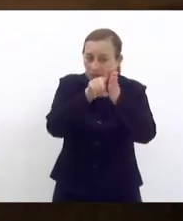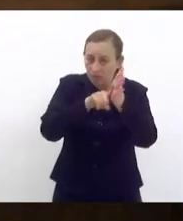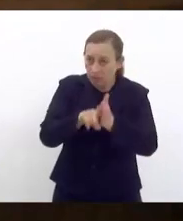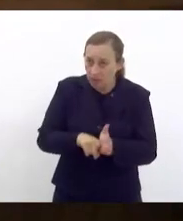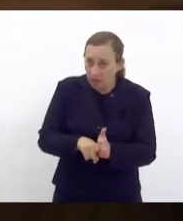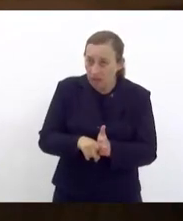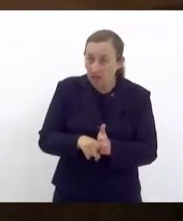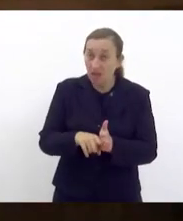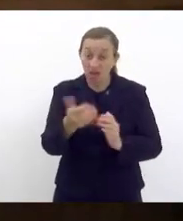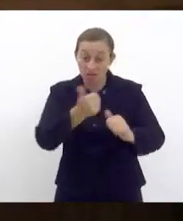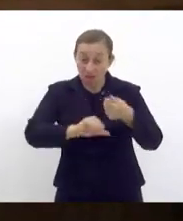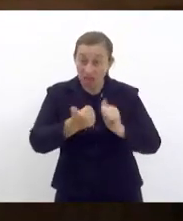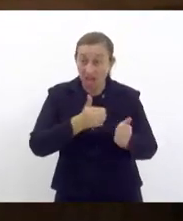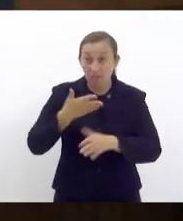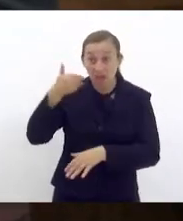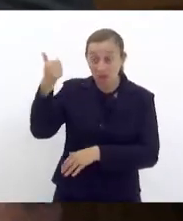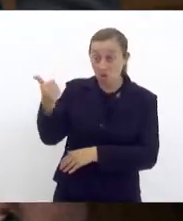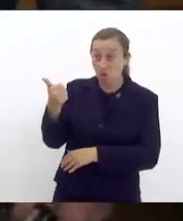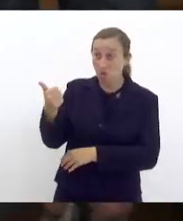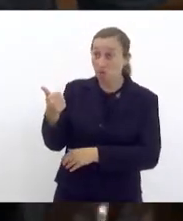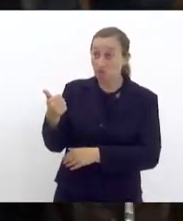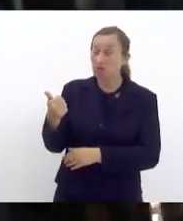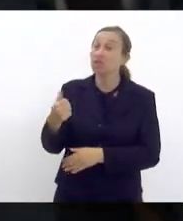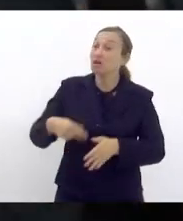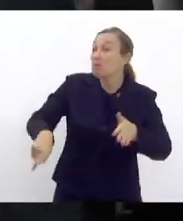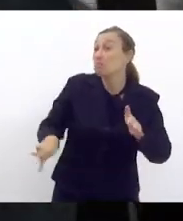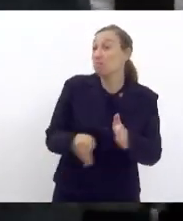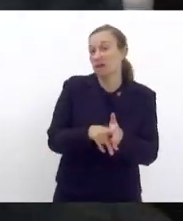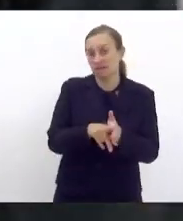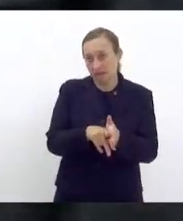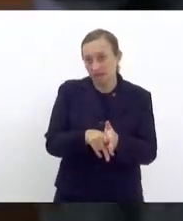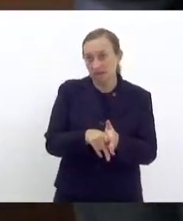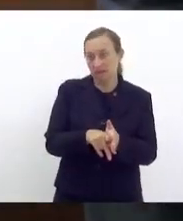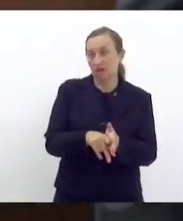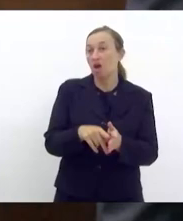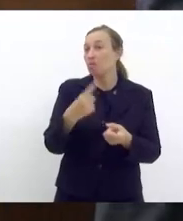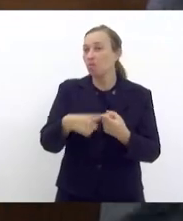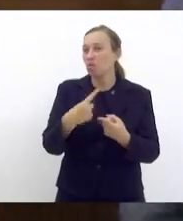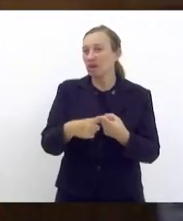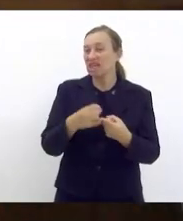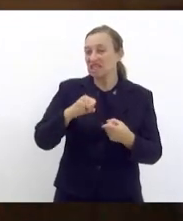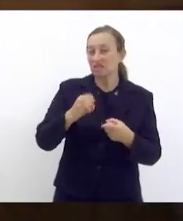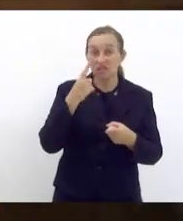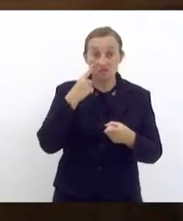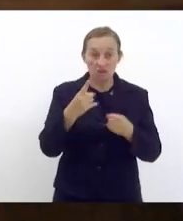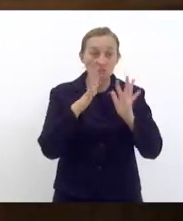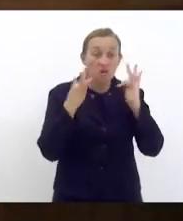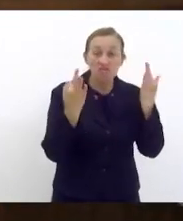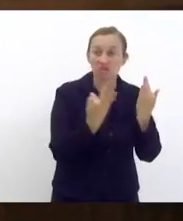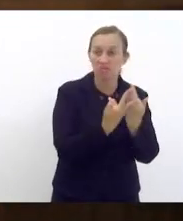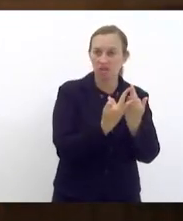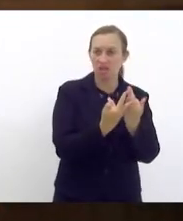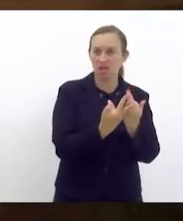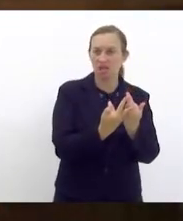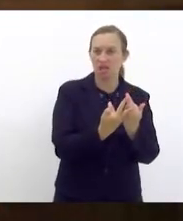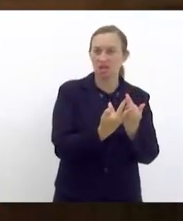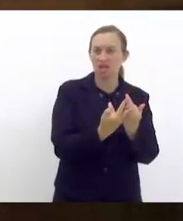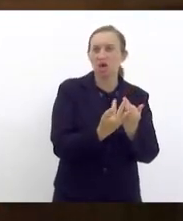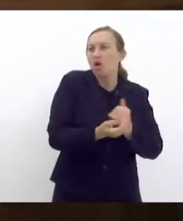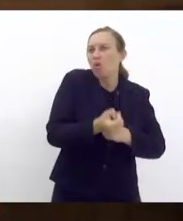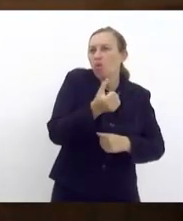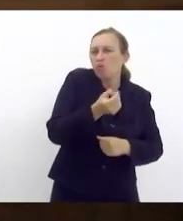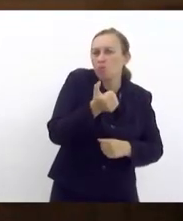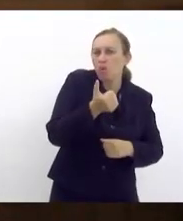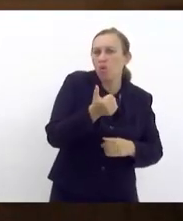forma de avaliar, não devia fazer parte. Porque você pega uma família com pouco